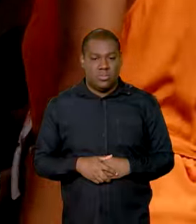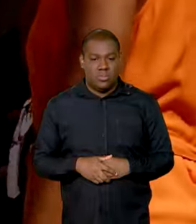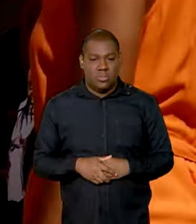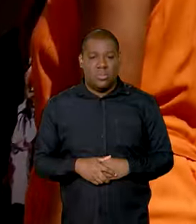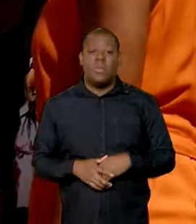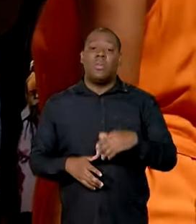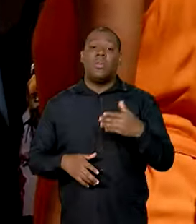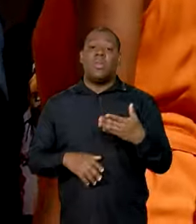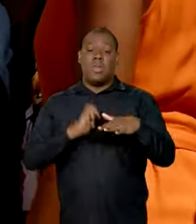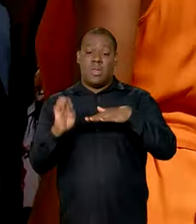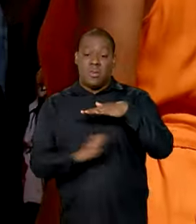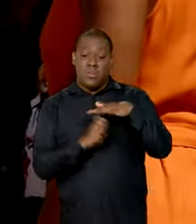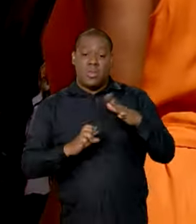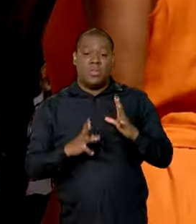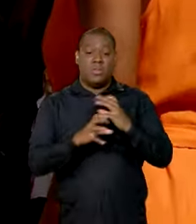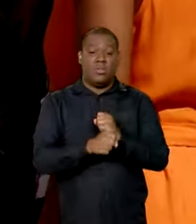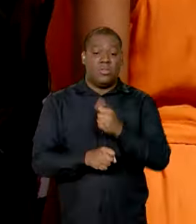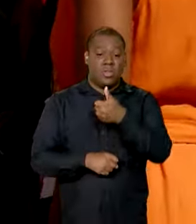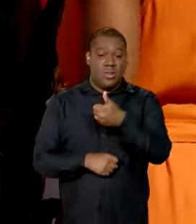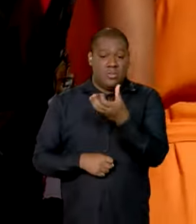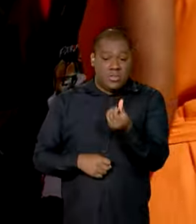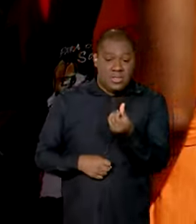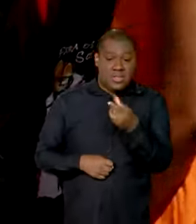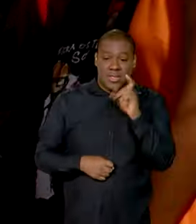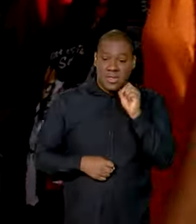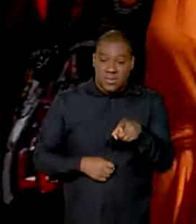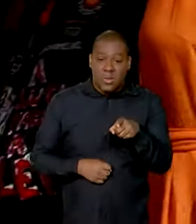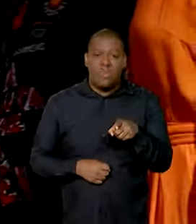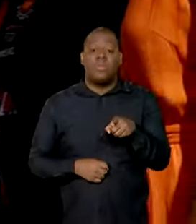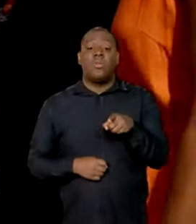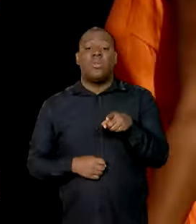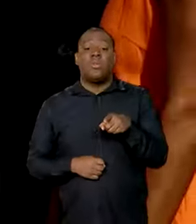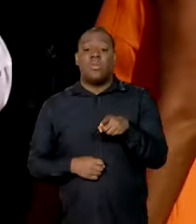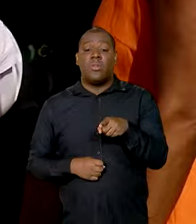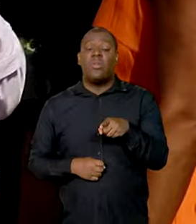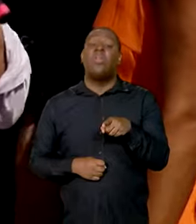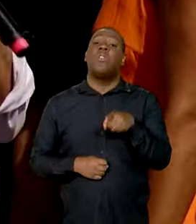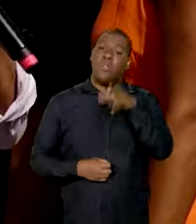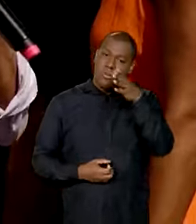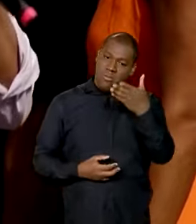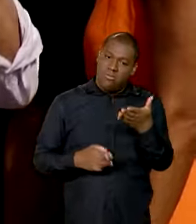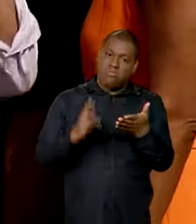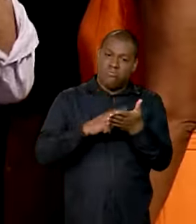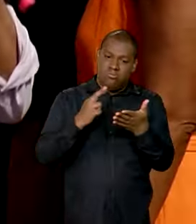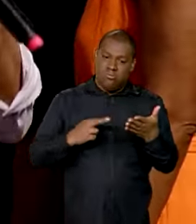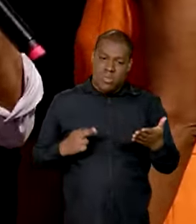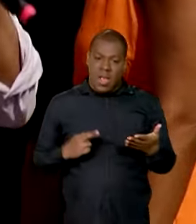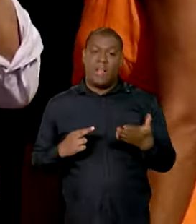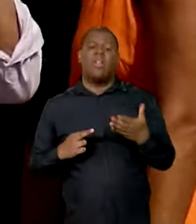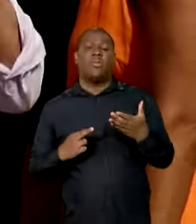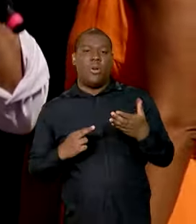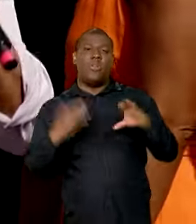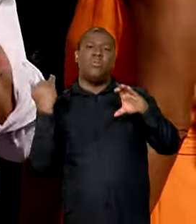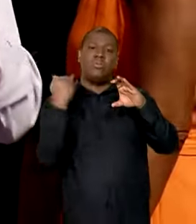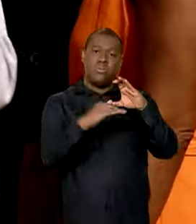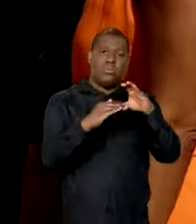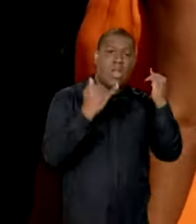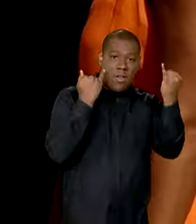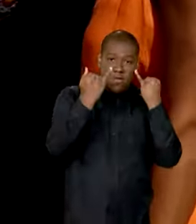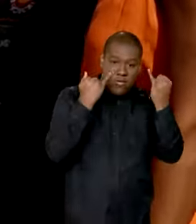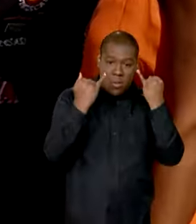relatório, que abaixo de 100 trabalhadores também mandaram as informações porque querem dar